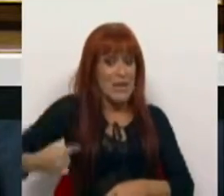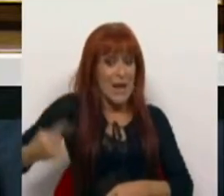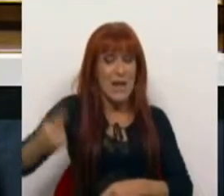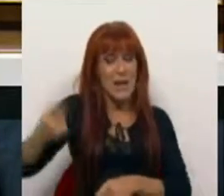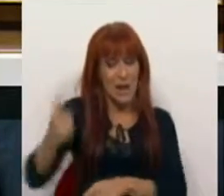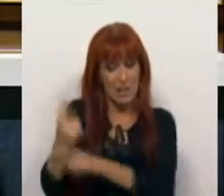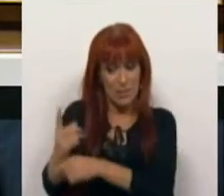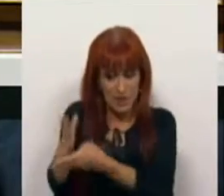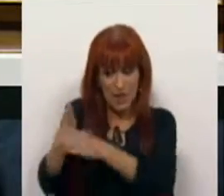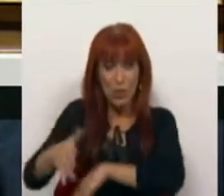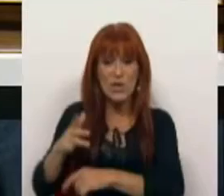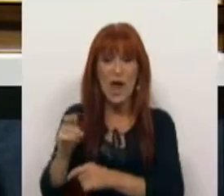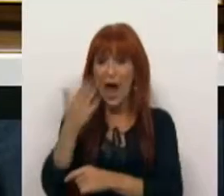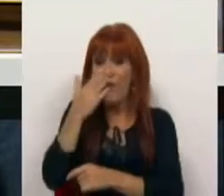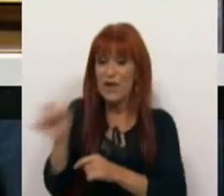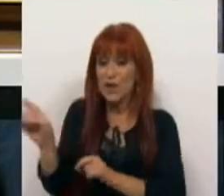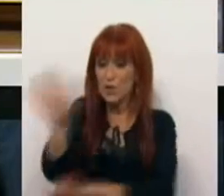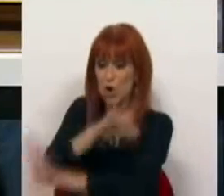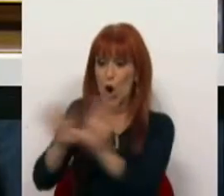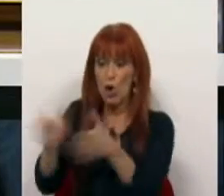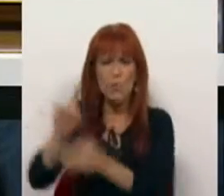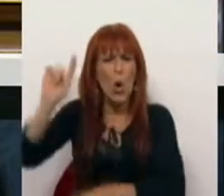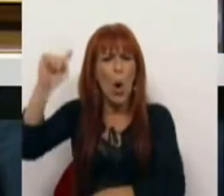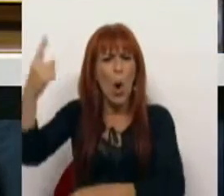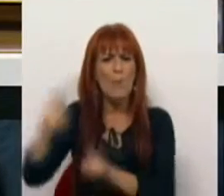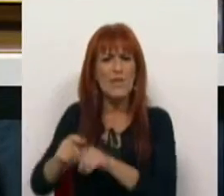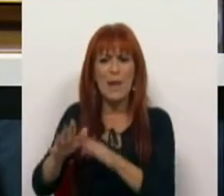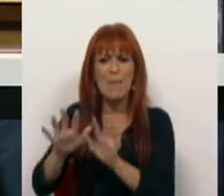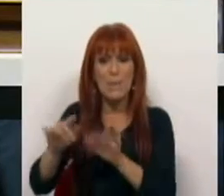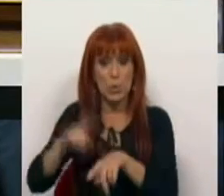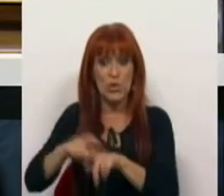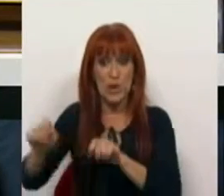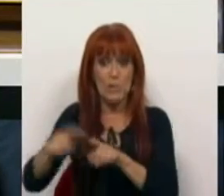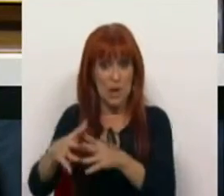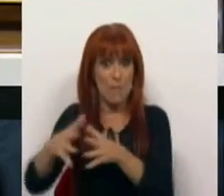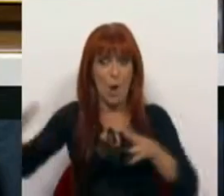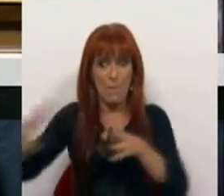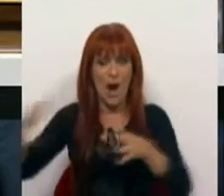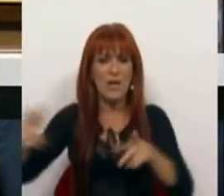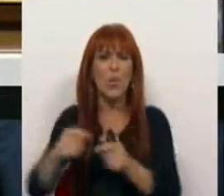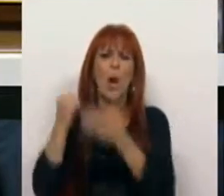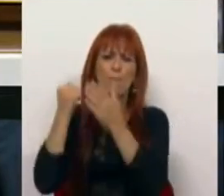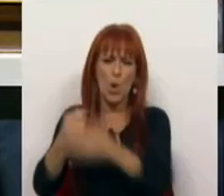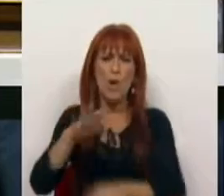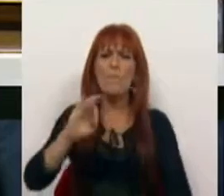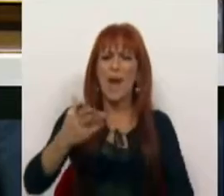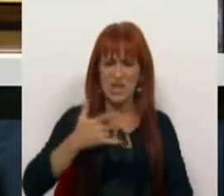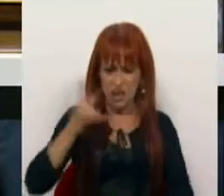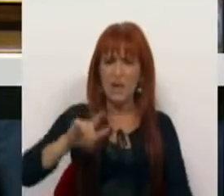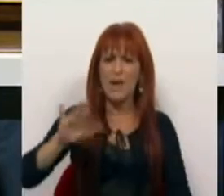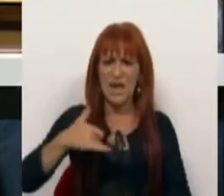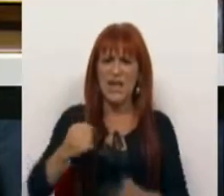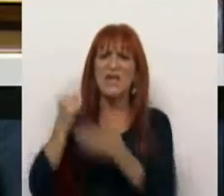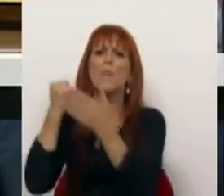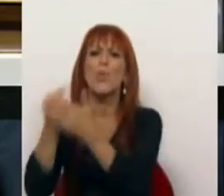que ele esteve à frente do Eurogrupo, mesmo quando esteve uma parte do seu mandato, grande parte, com o apoio do PSD e do